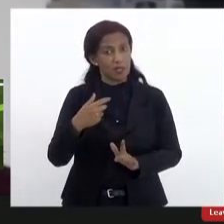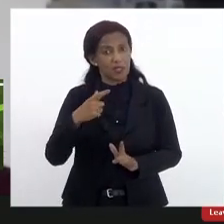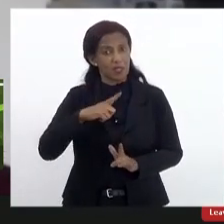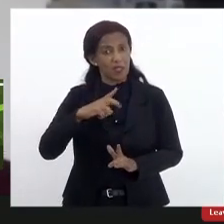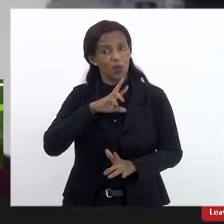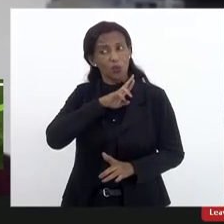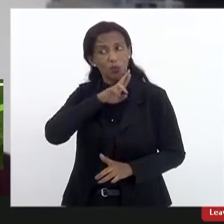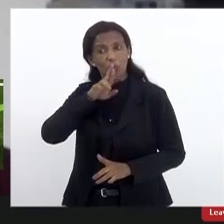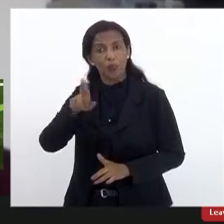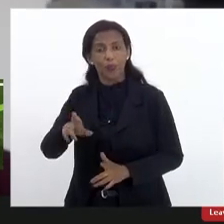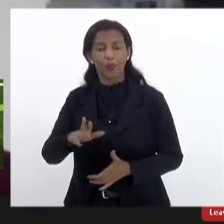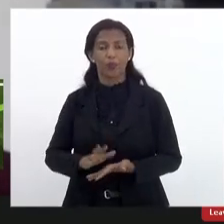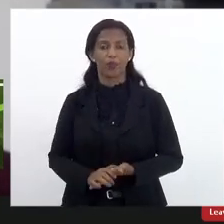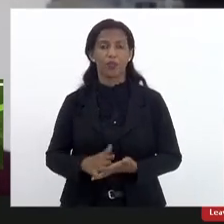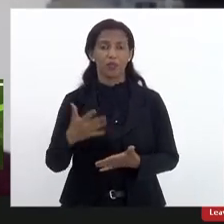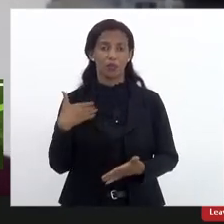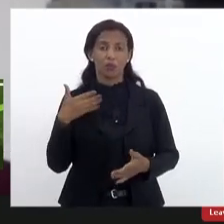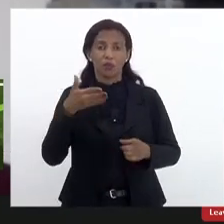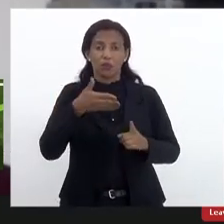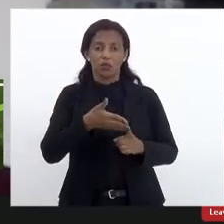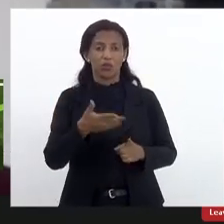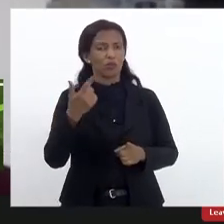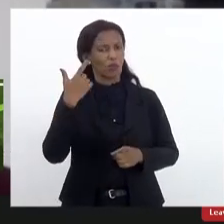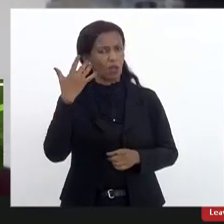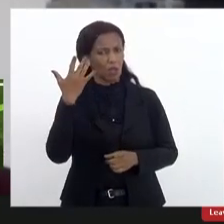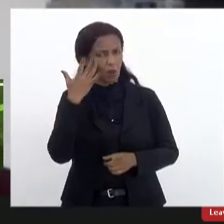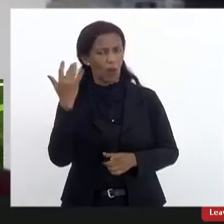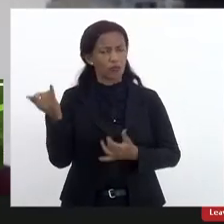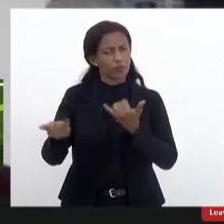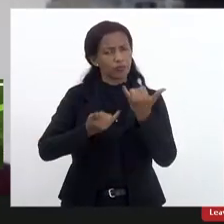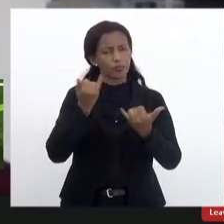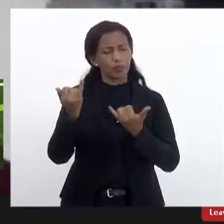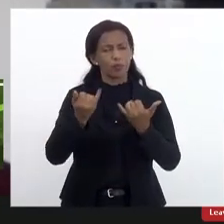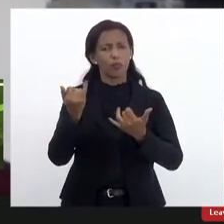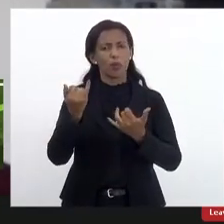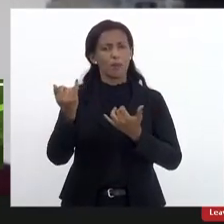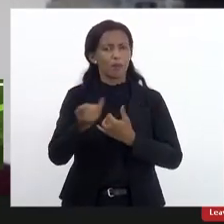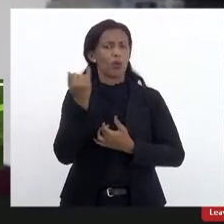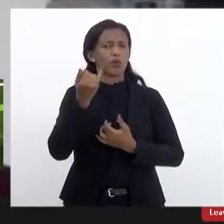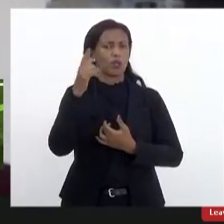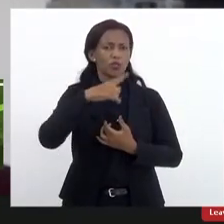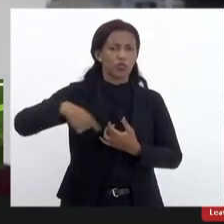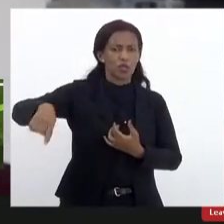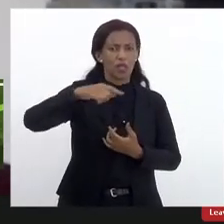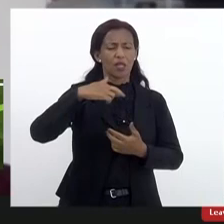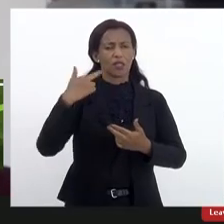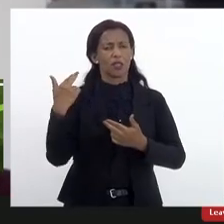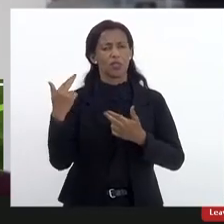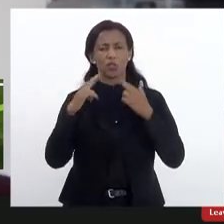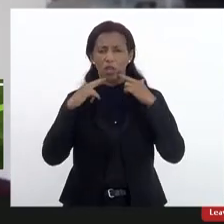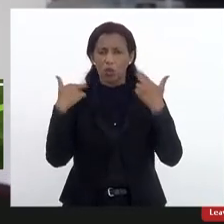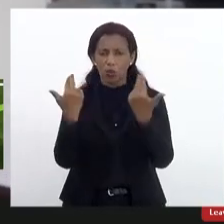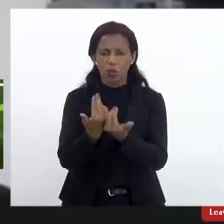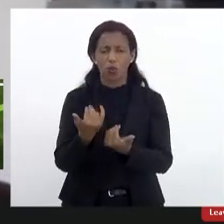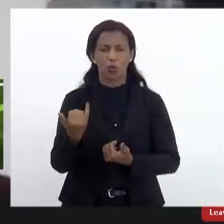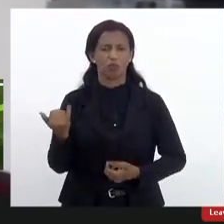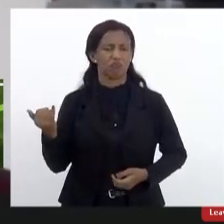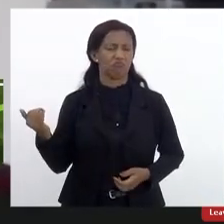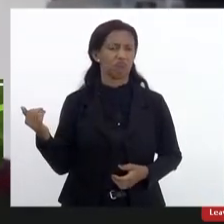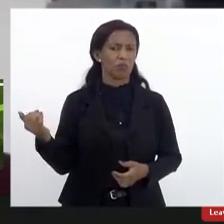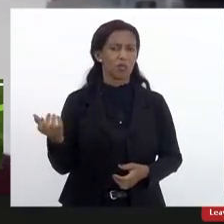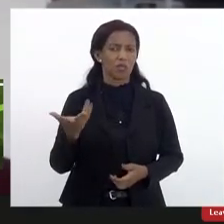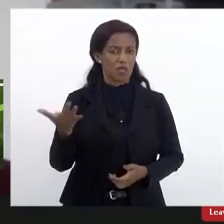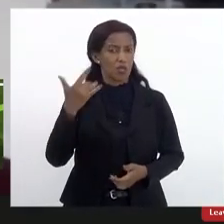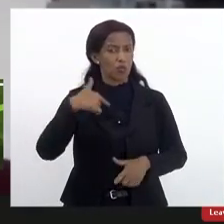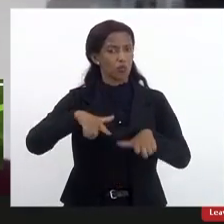ela então nesse sentido acho que as escutas estão sendo importantes e o trabalho que o conselho vai fazer também agora nas próximas semanas